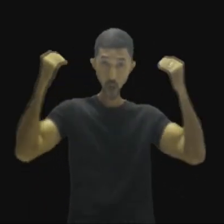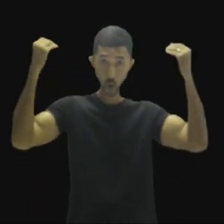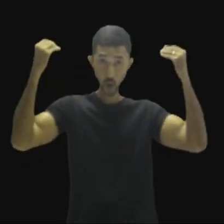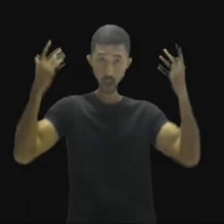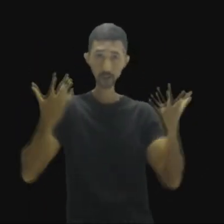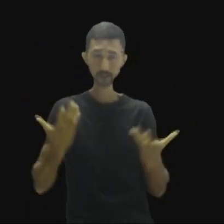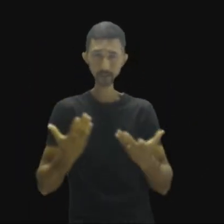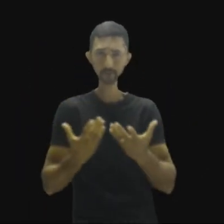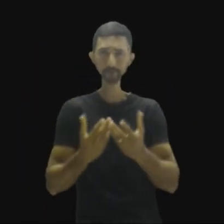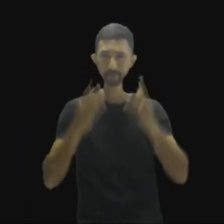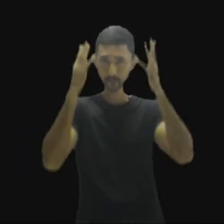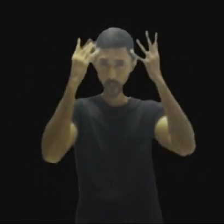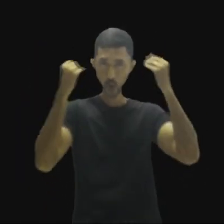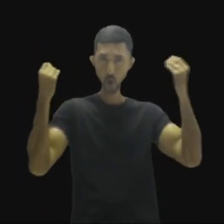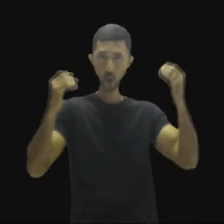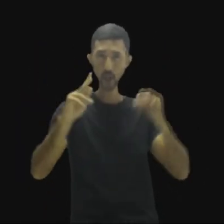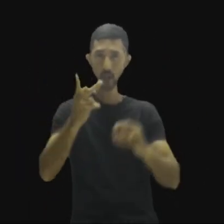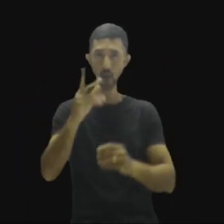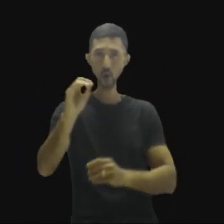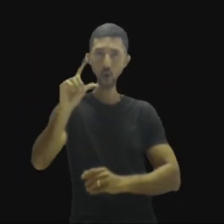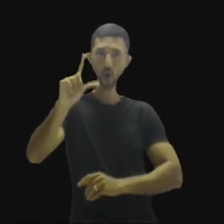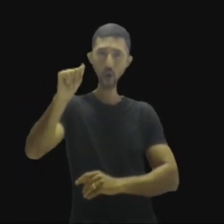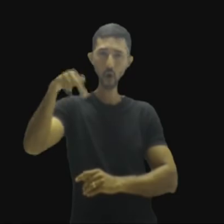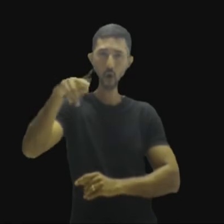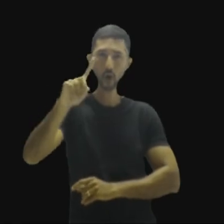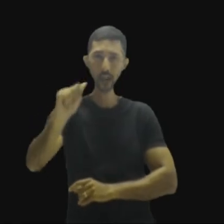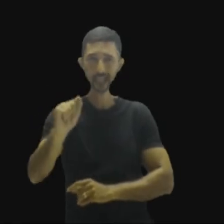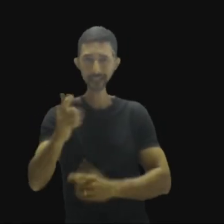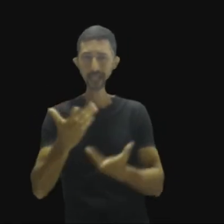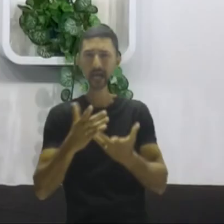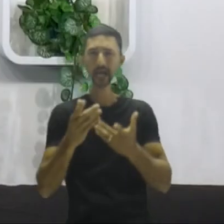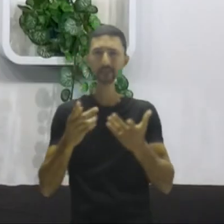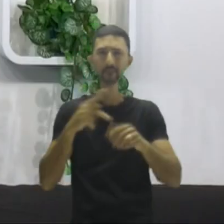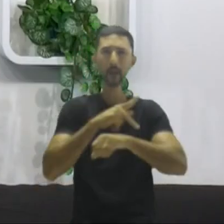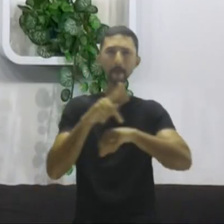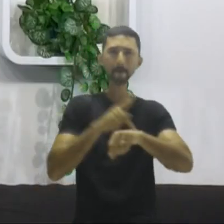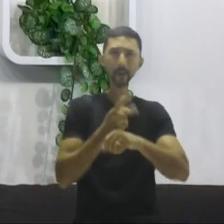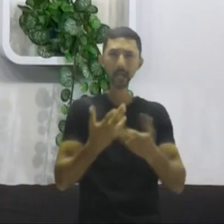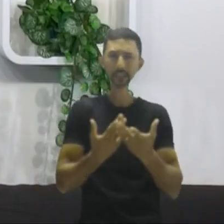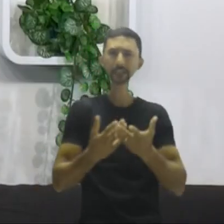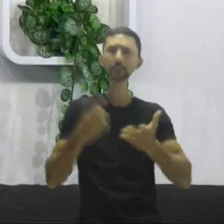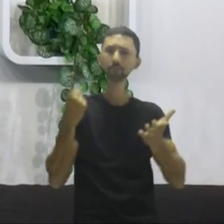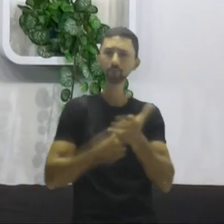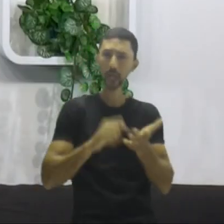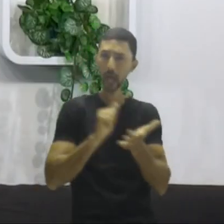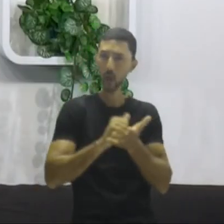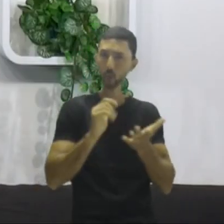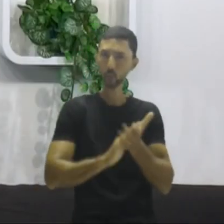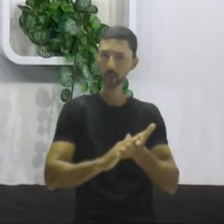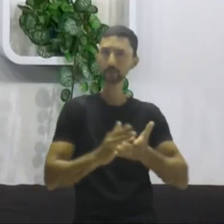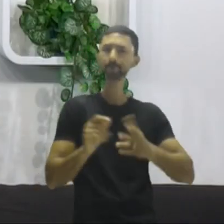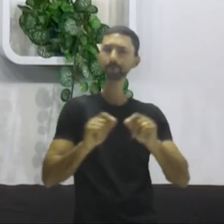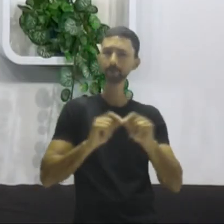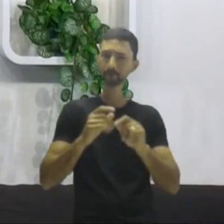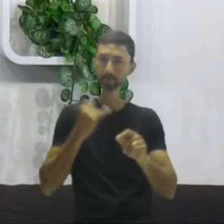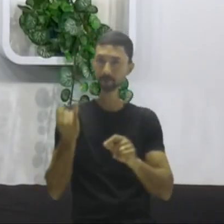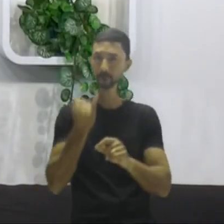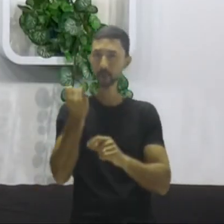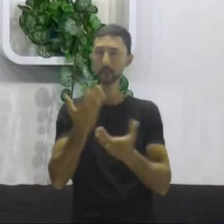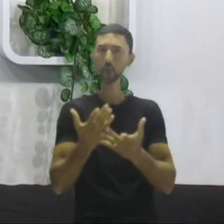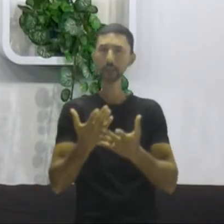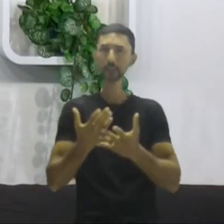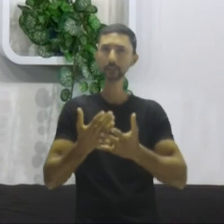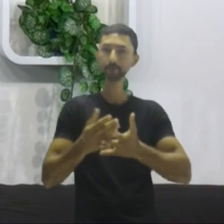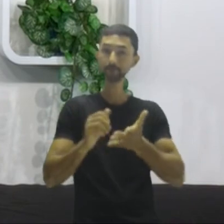Países Baixos, é uma região holandesa, e com toda certeza, meu aluno, é o